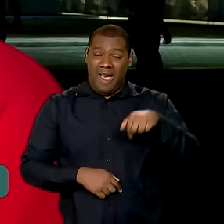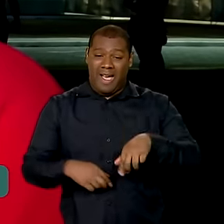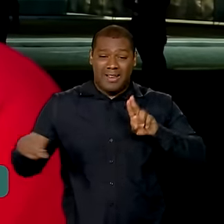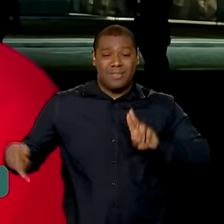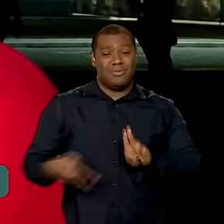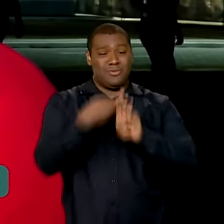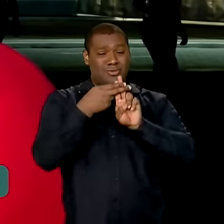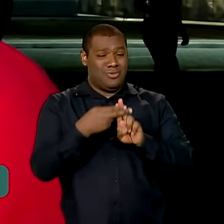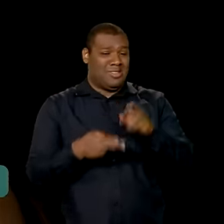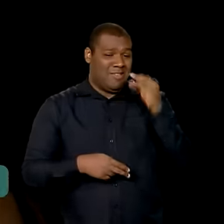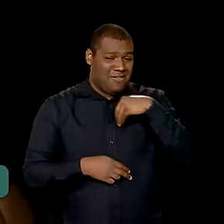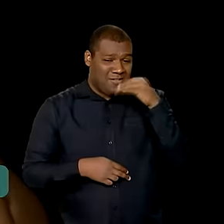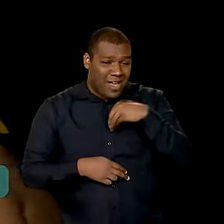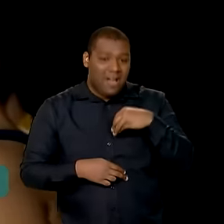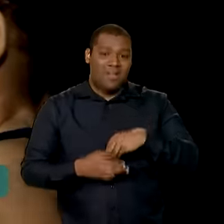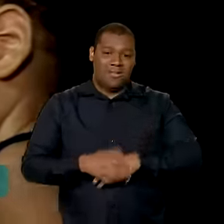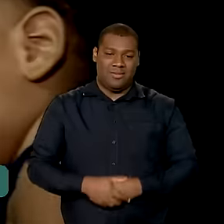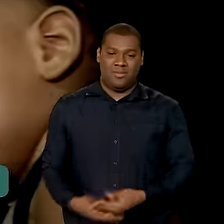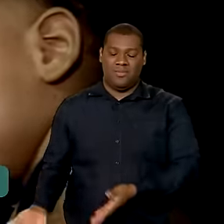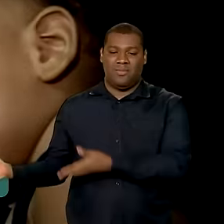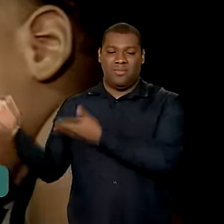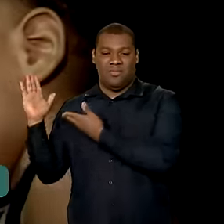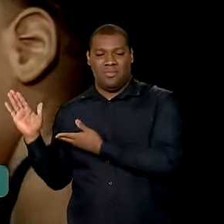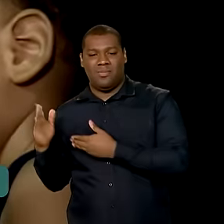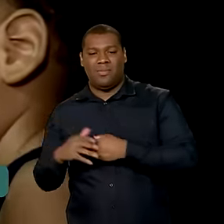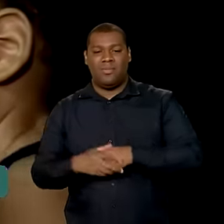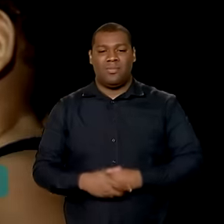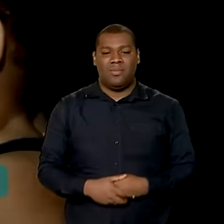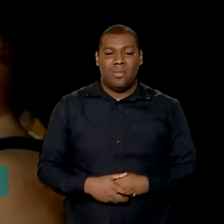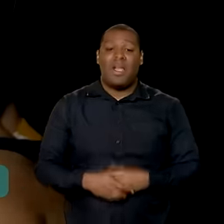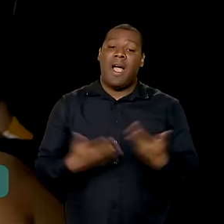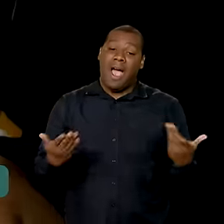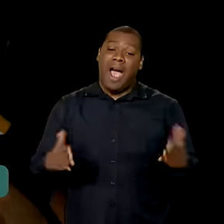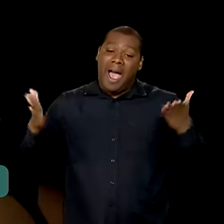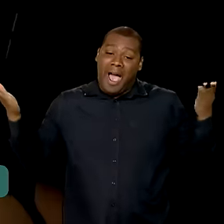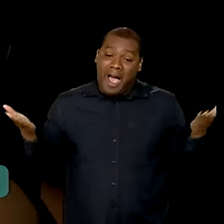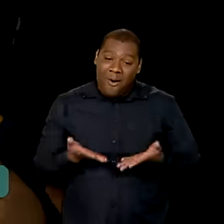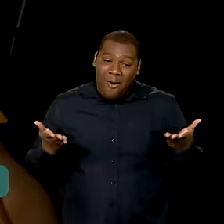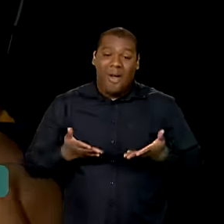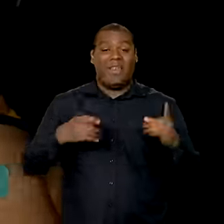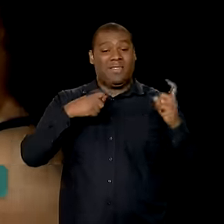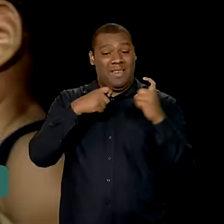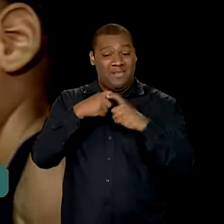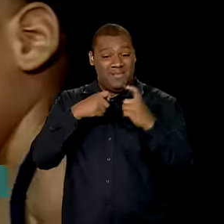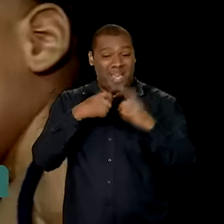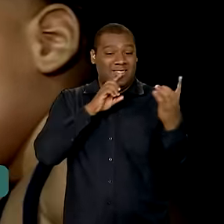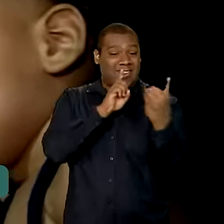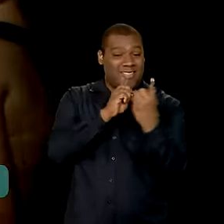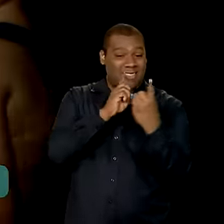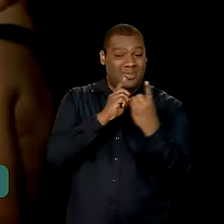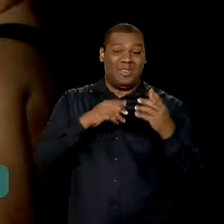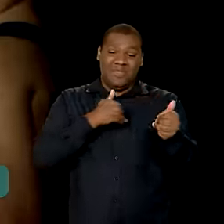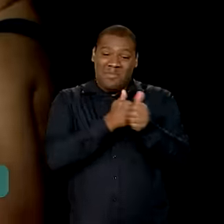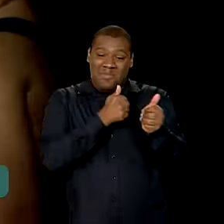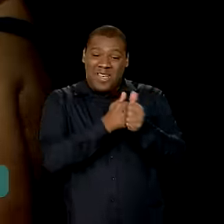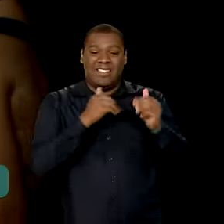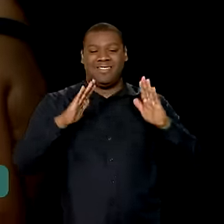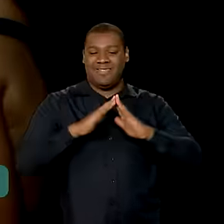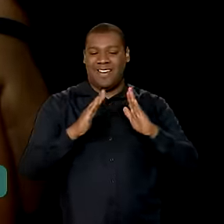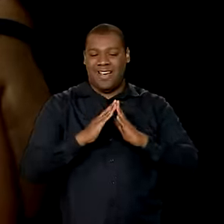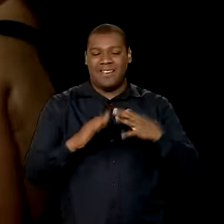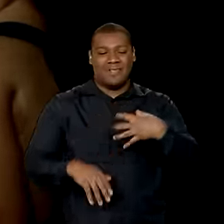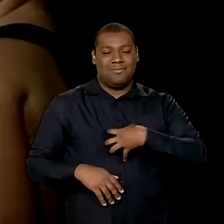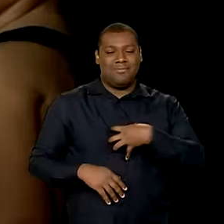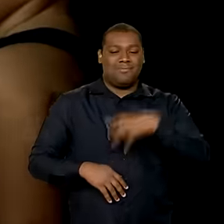fraco, não existia. Para a Tailane, ter médico perto de casa é segurança para toda a família. Às vezes a gente chega nesses